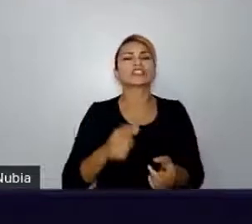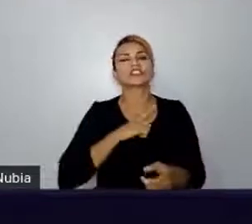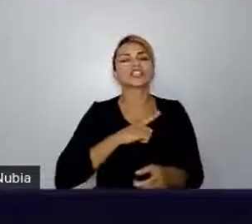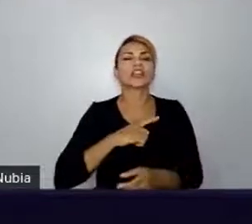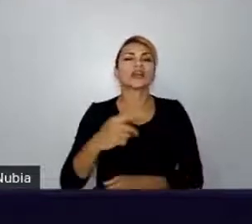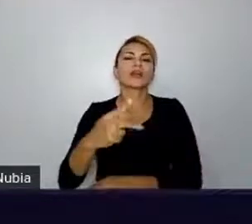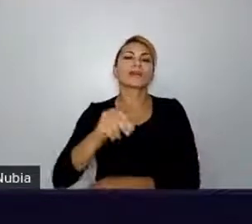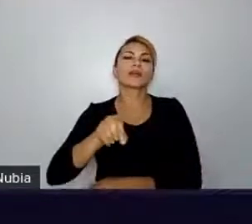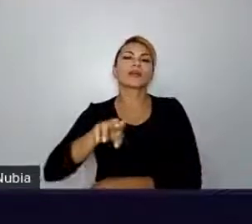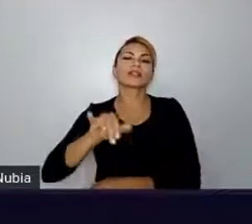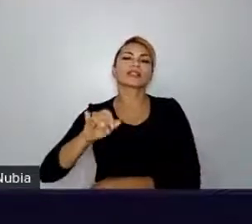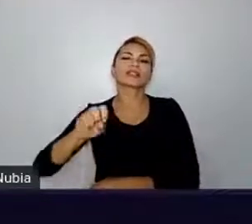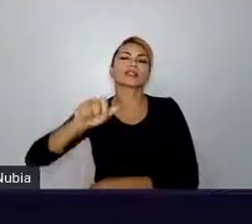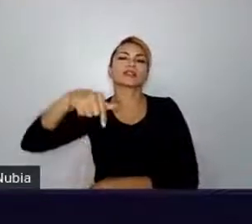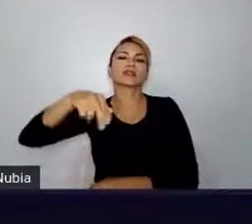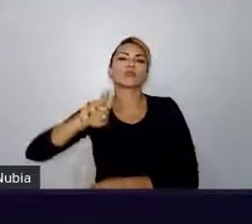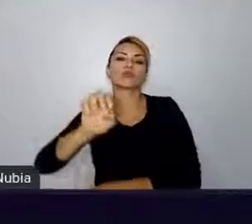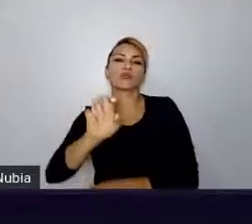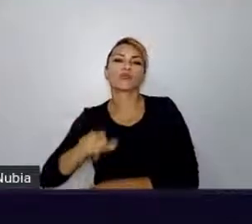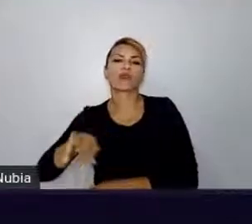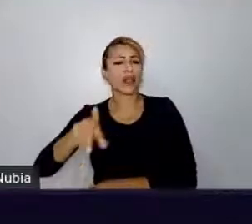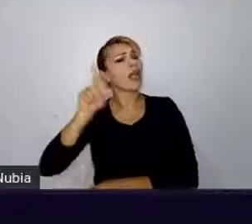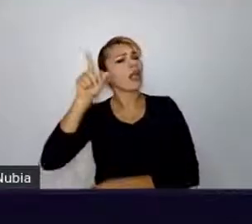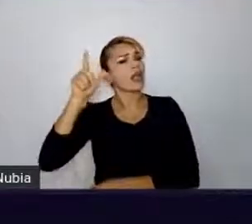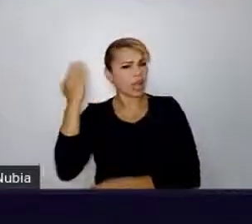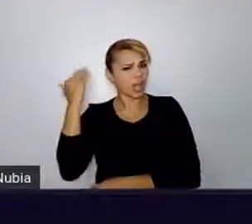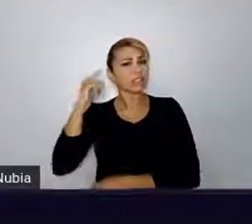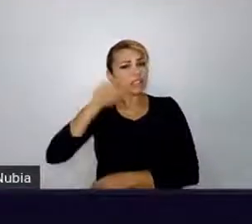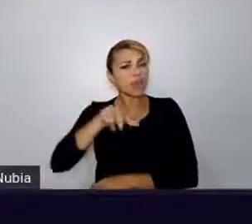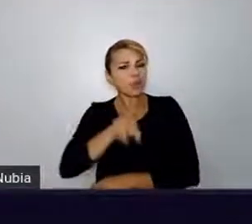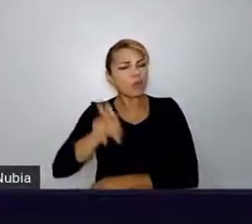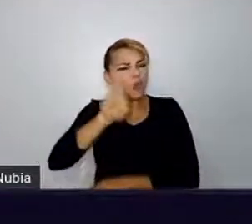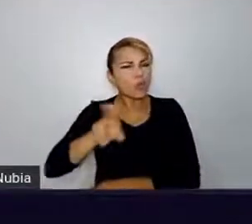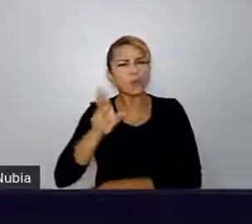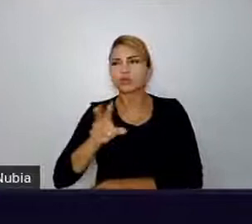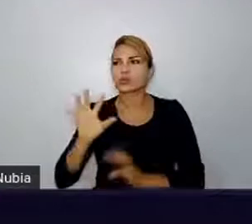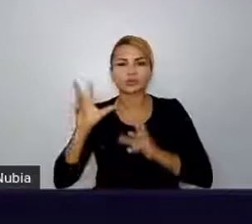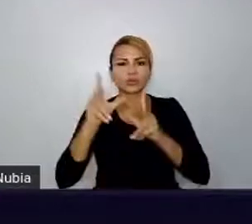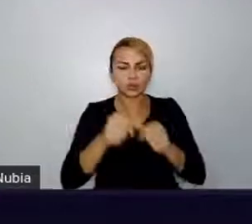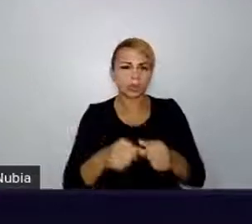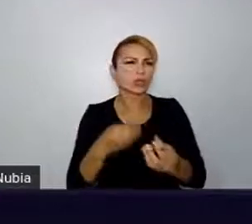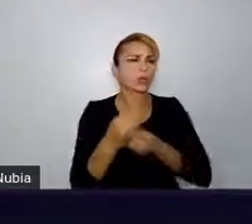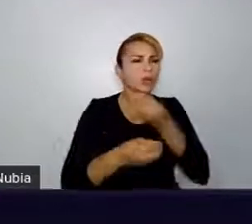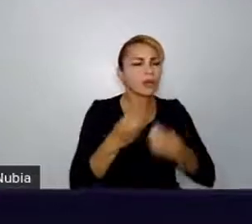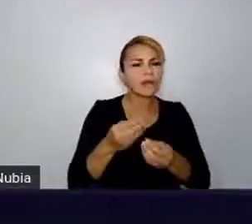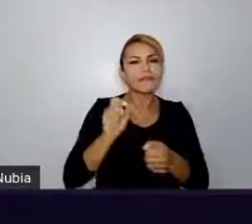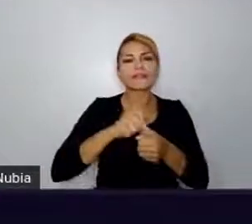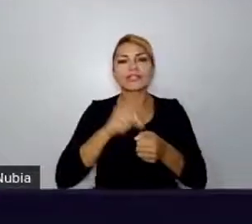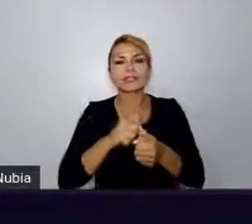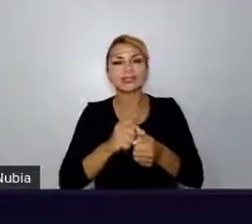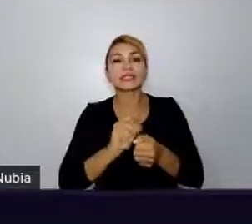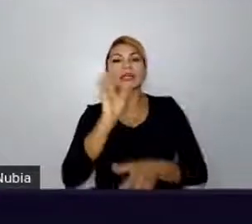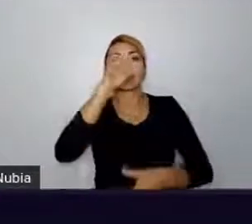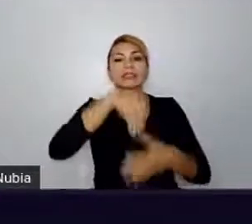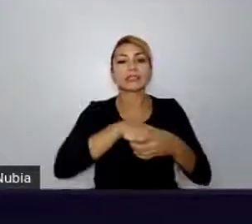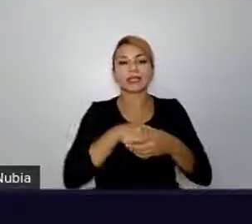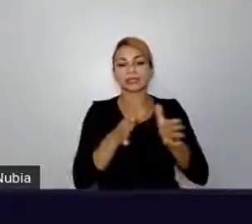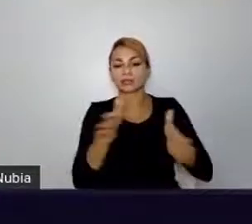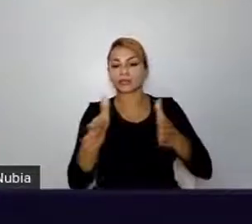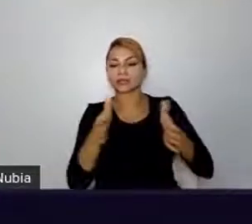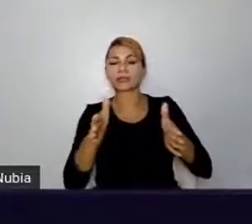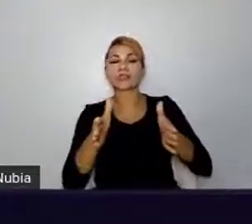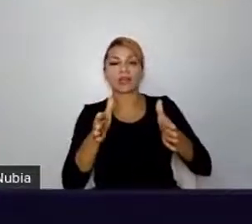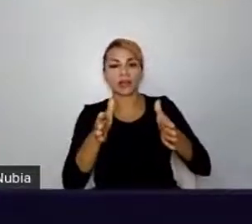usado, para ver o que elas faziam, né? Durante o carnaval em diferentes cidades do Brasil.